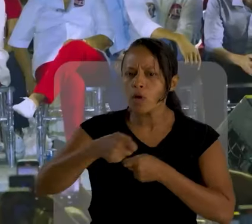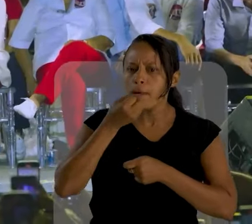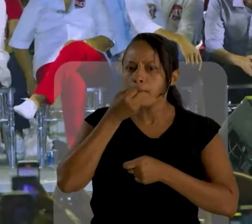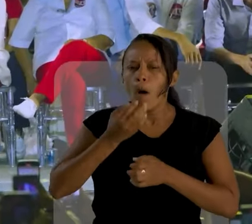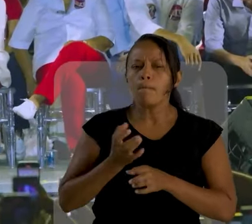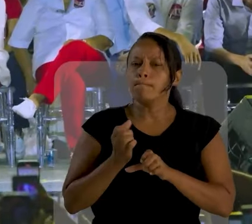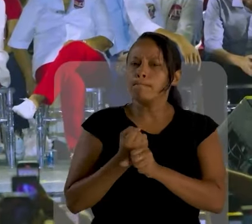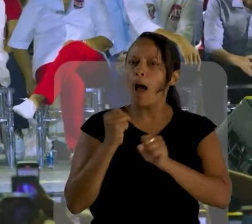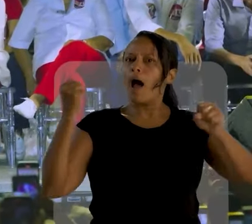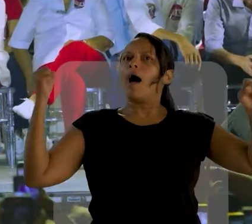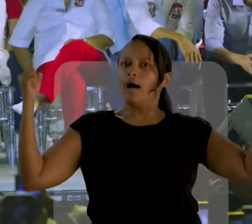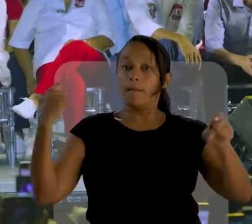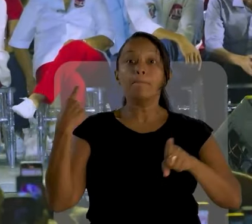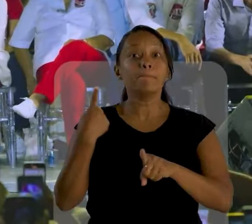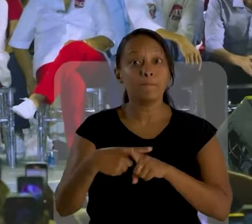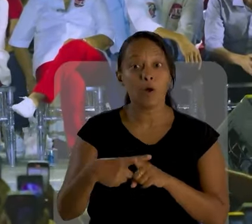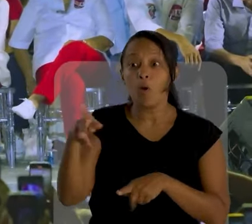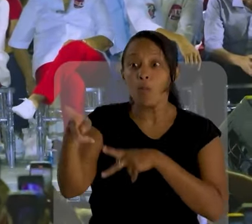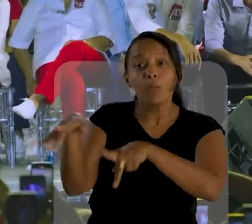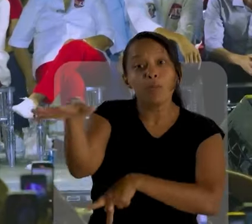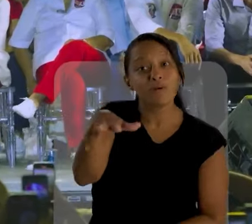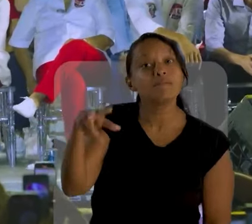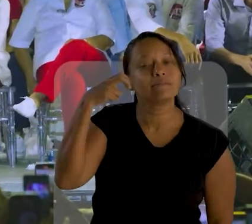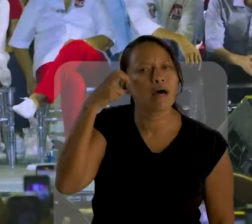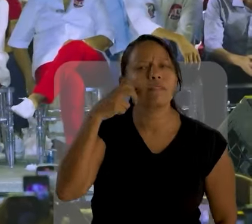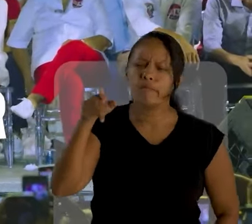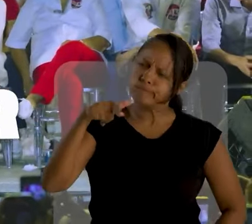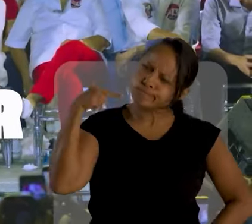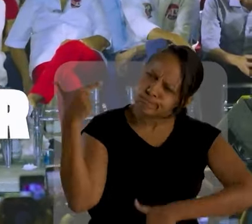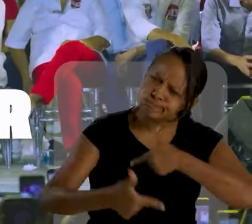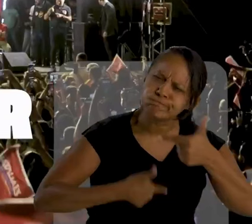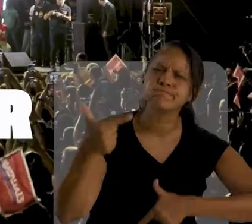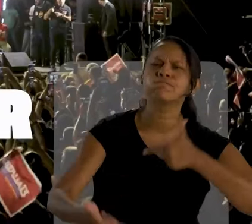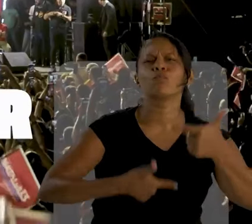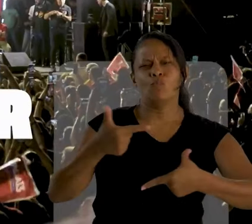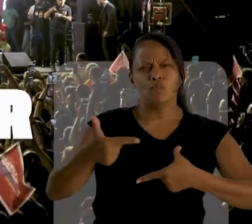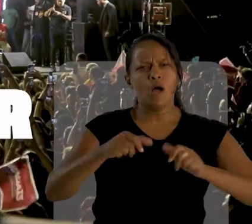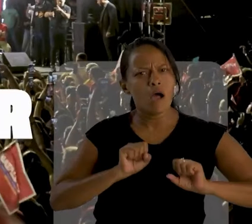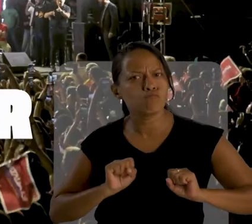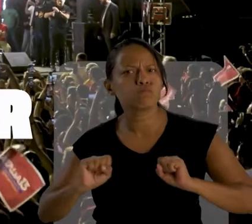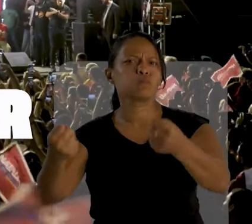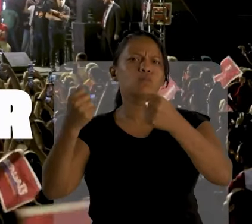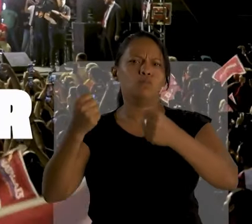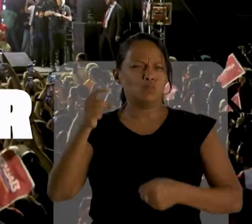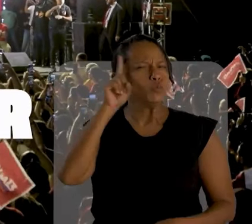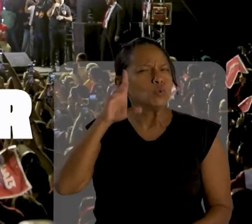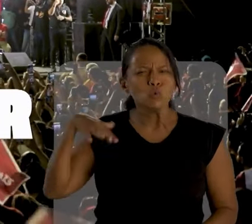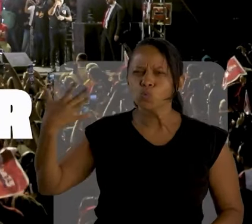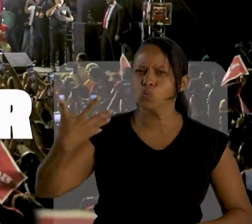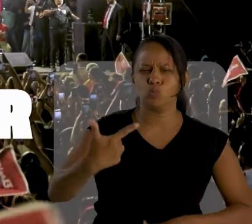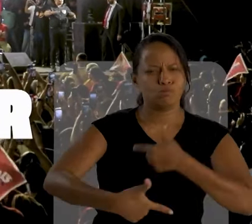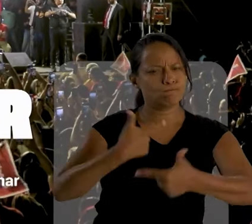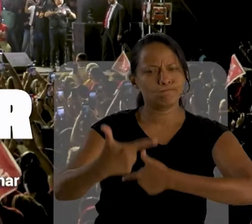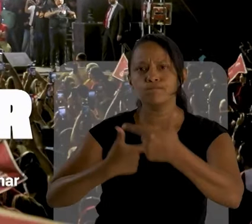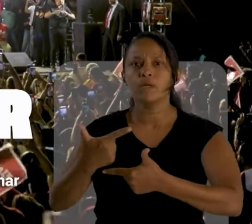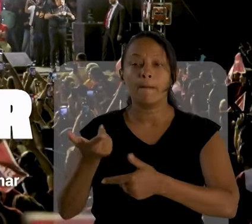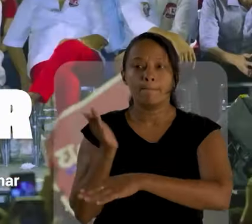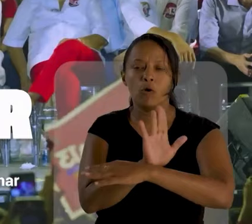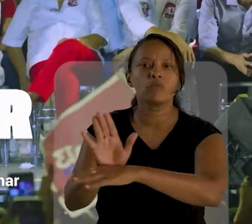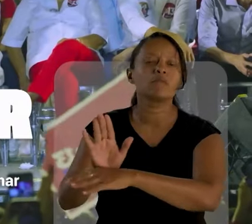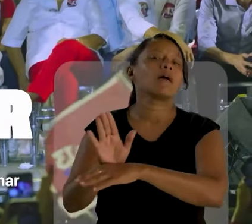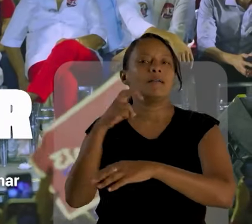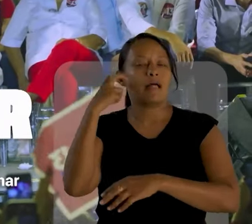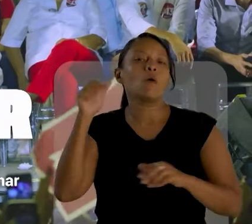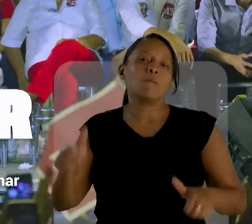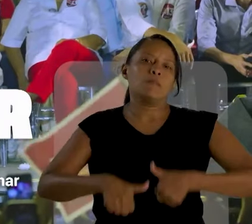Que mais vai ter economia pujante crescendo. Porque o nosso povo de Natal é trabalhador pra caramba. Dá duro